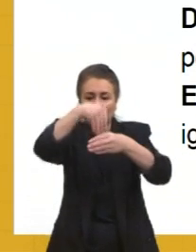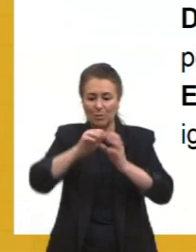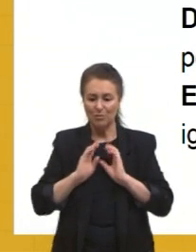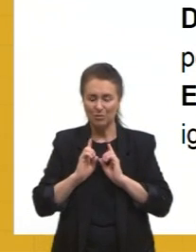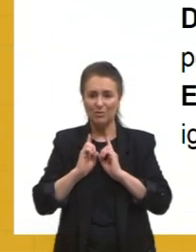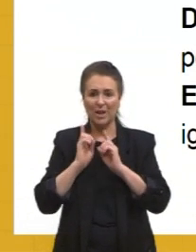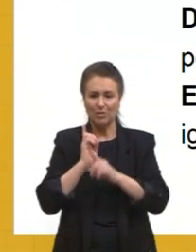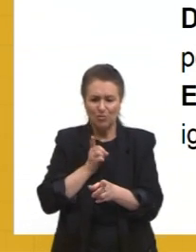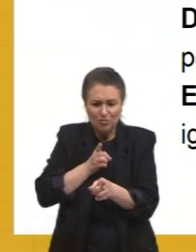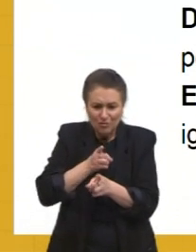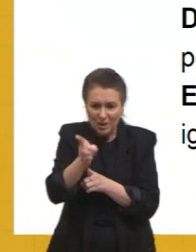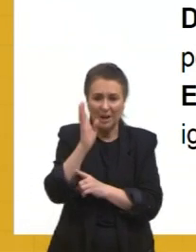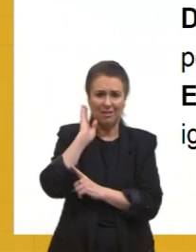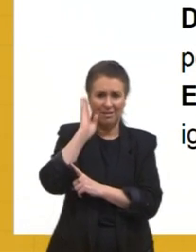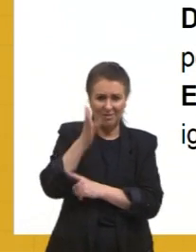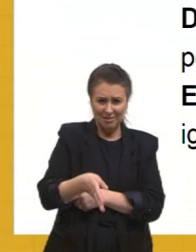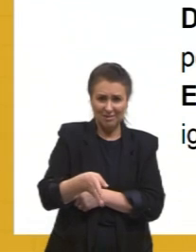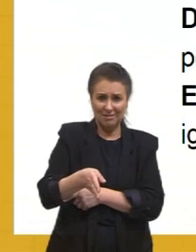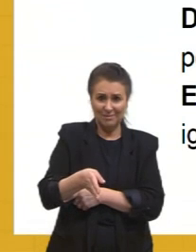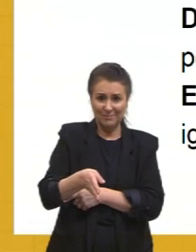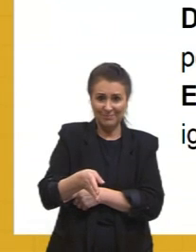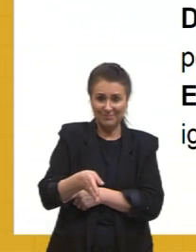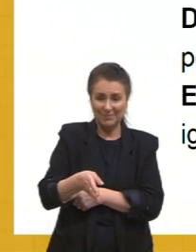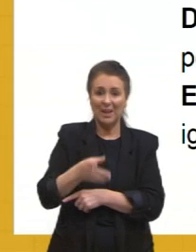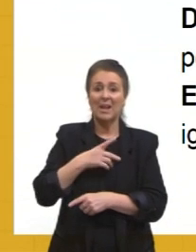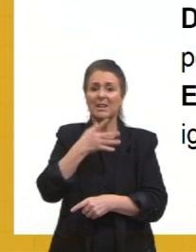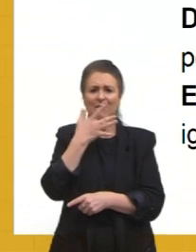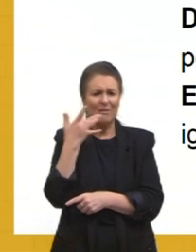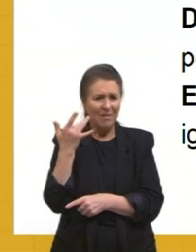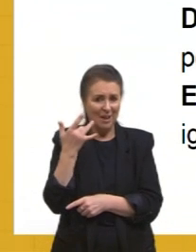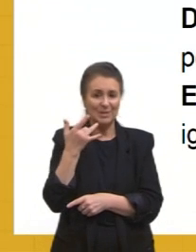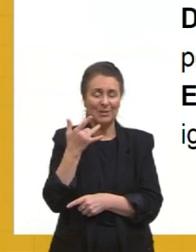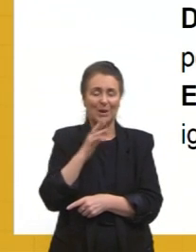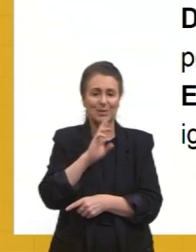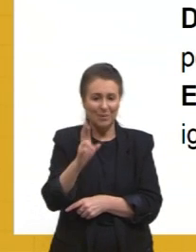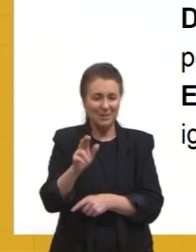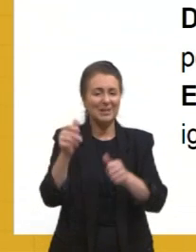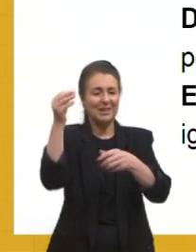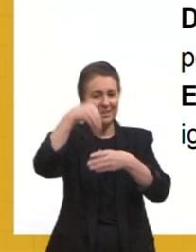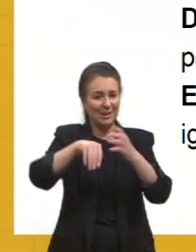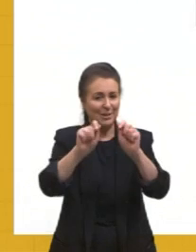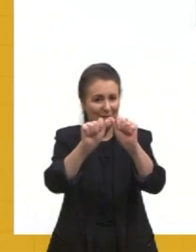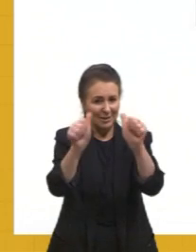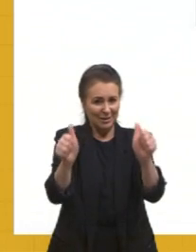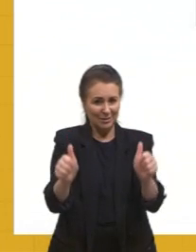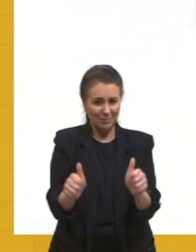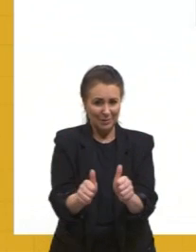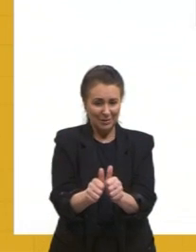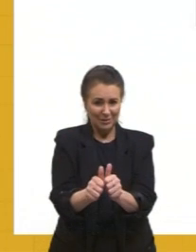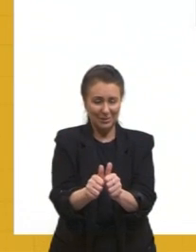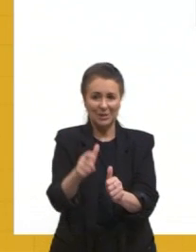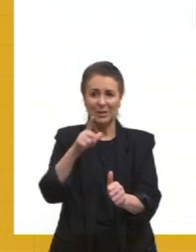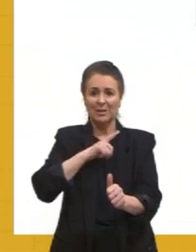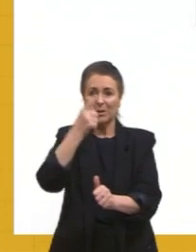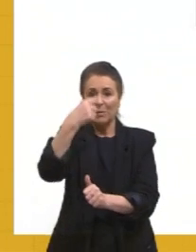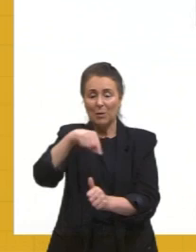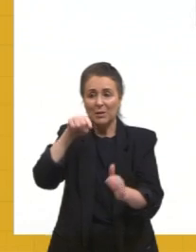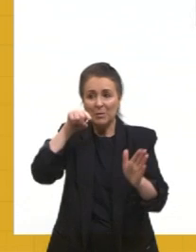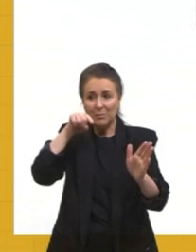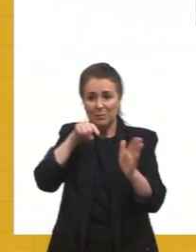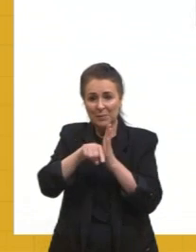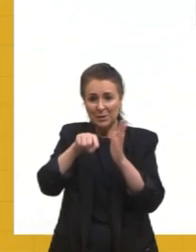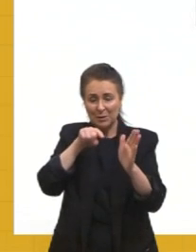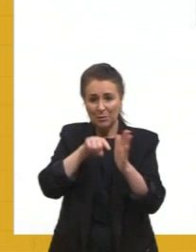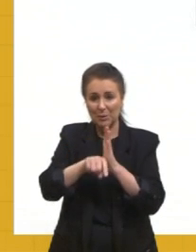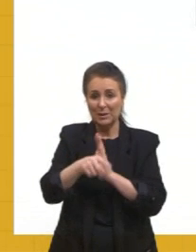indiretas. Essa é fácil que a resposta está na própria imagem. E aqui a gente tem uma outra questão, que é a